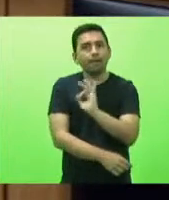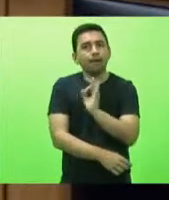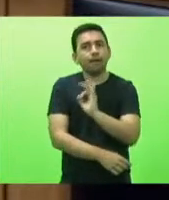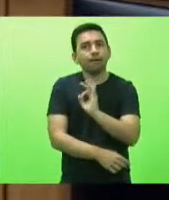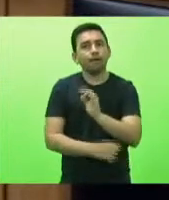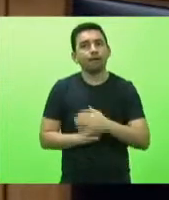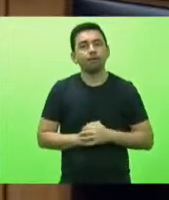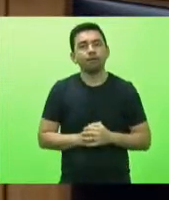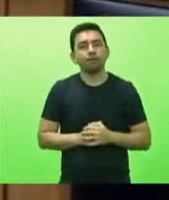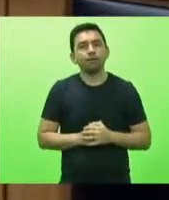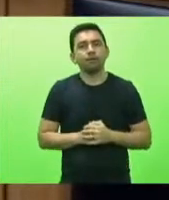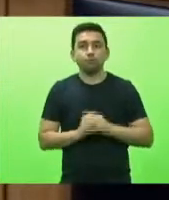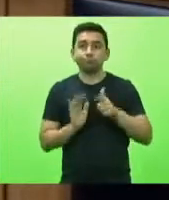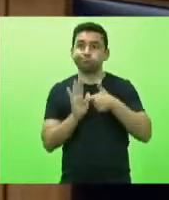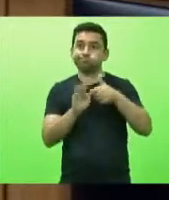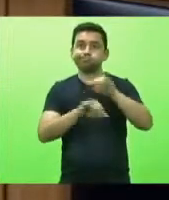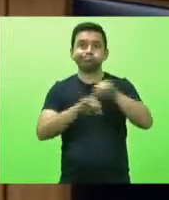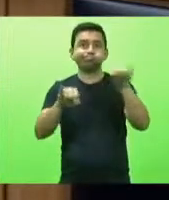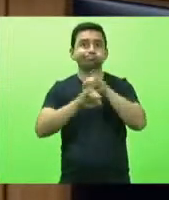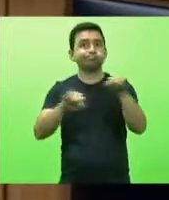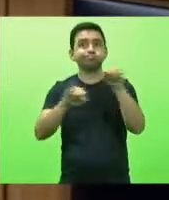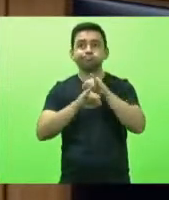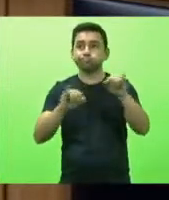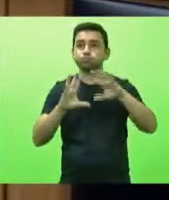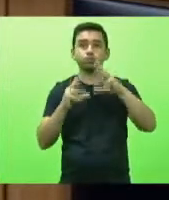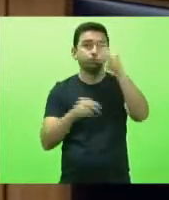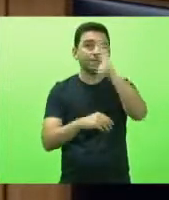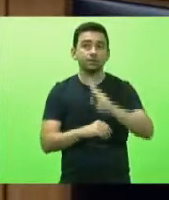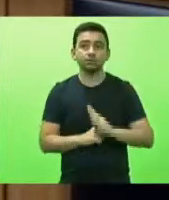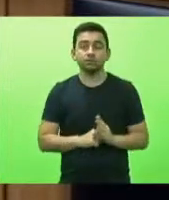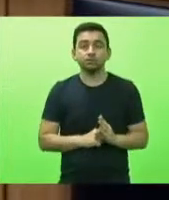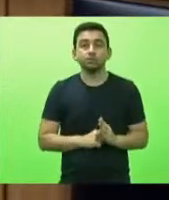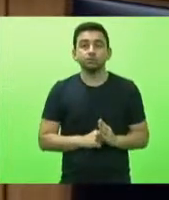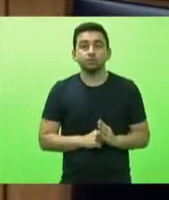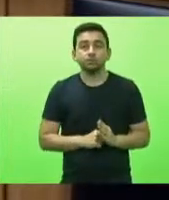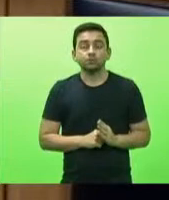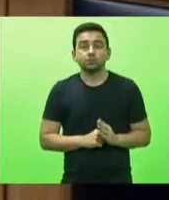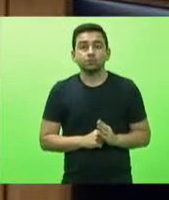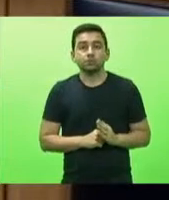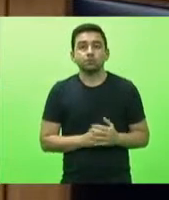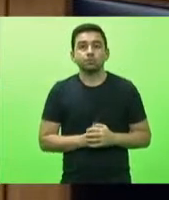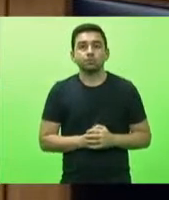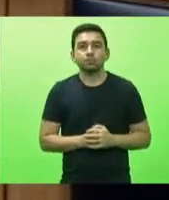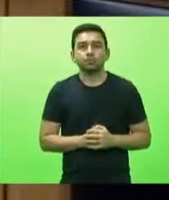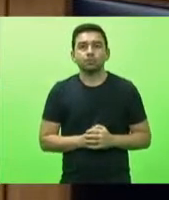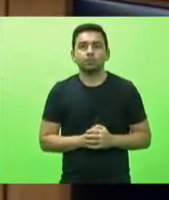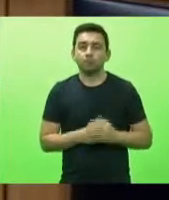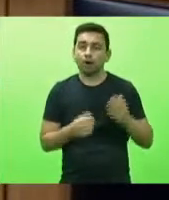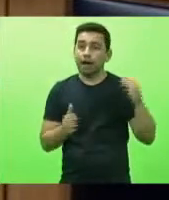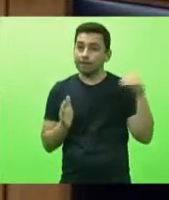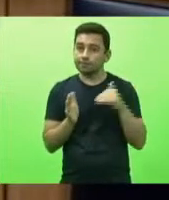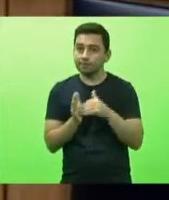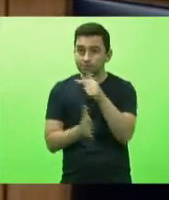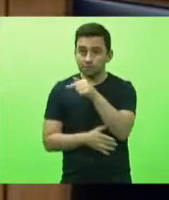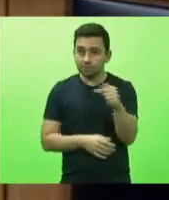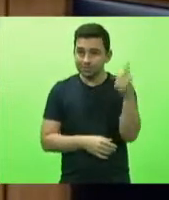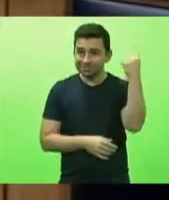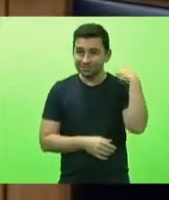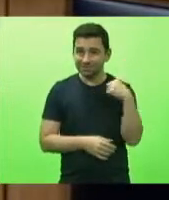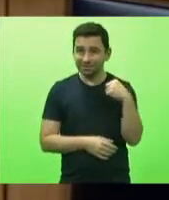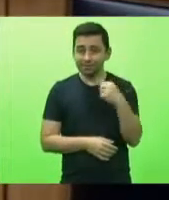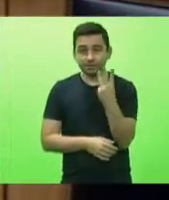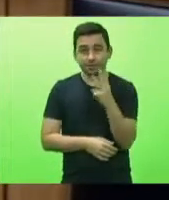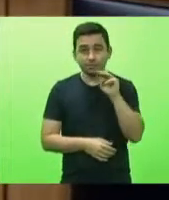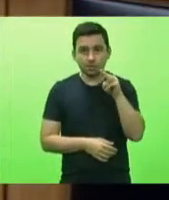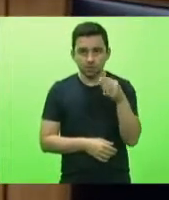emblemático que tomou proporção nacional e pelo menos os dados até semana passada 3